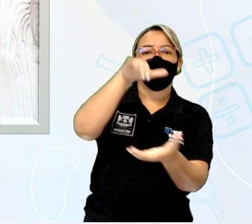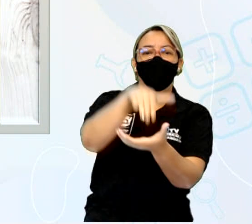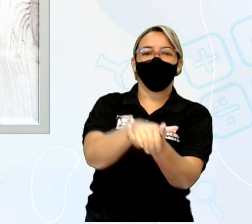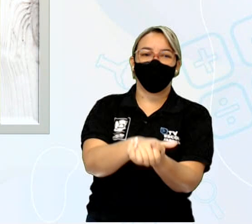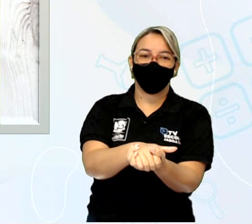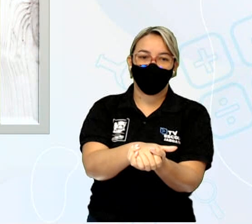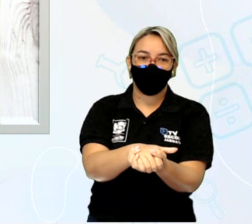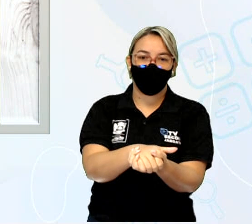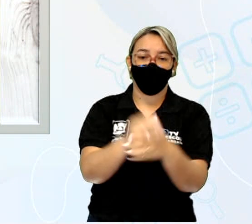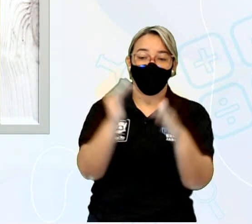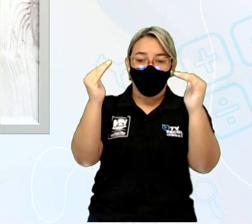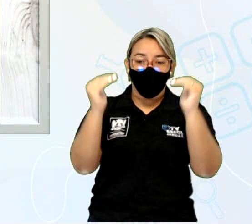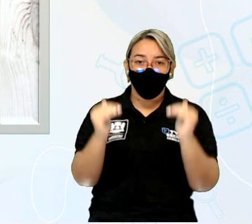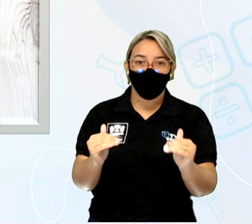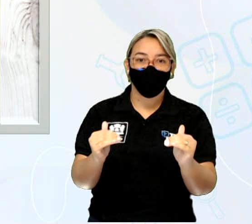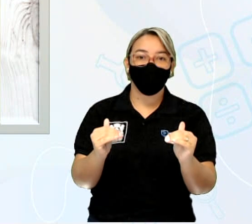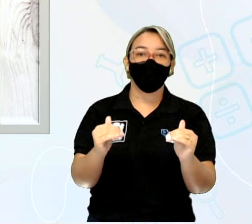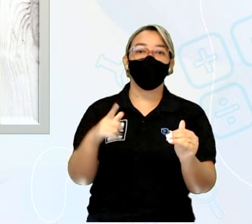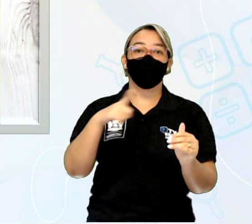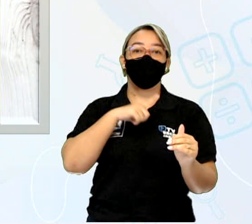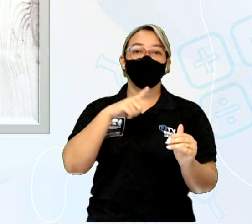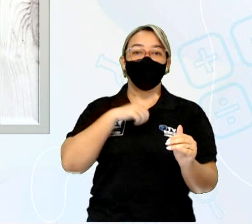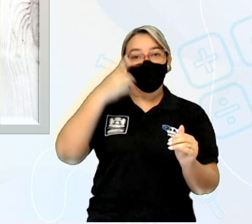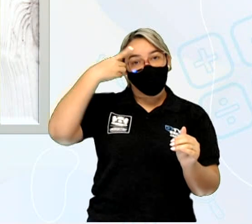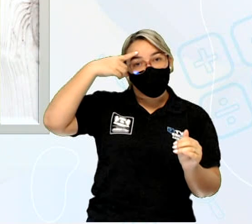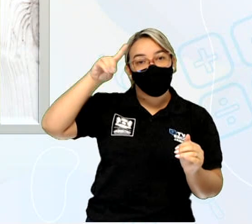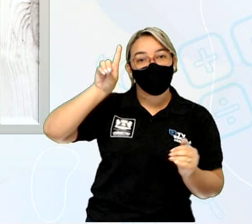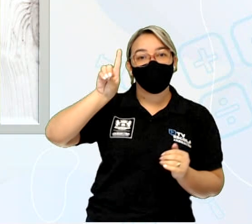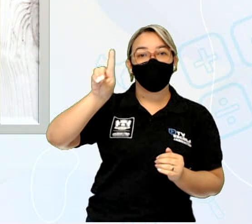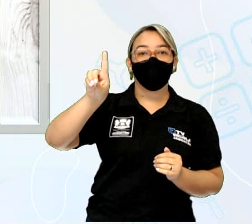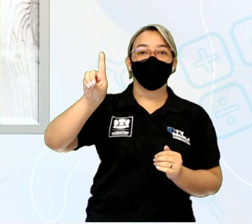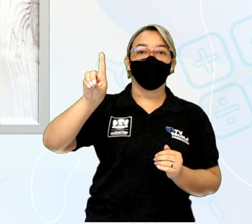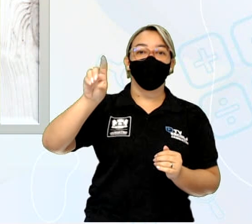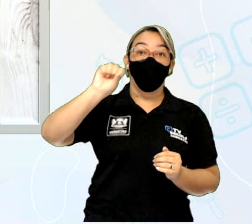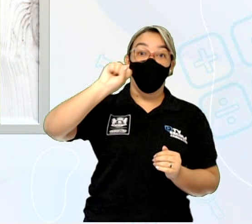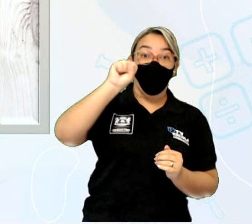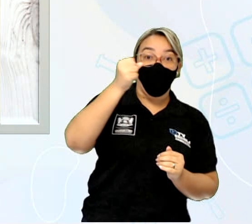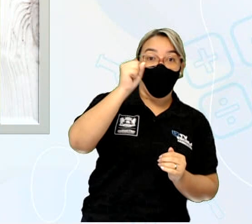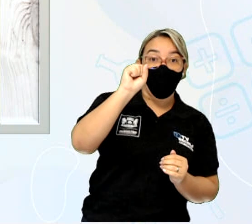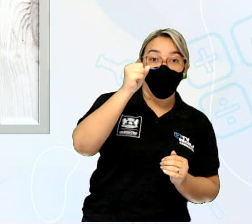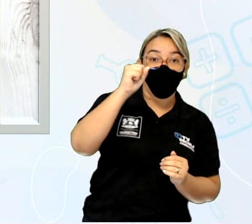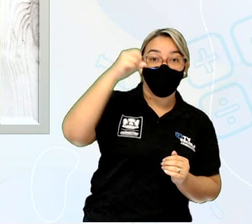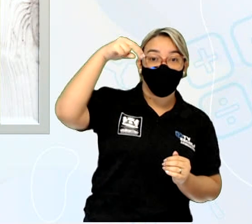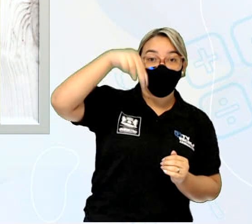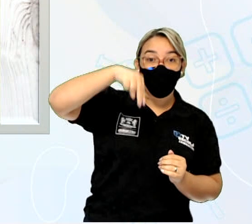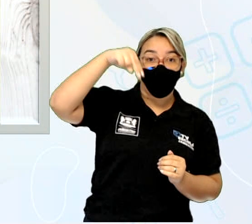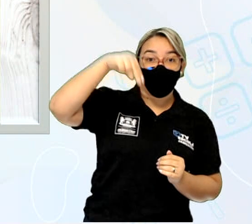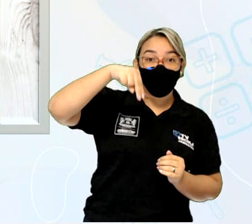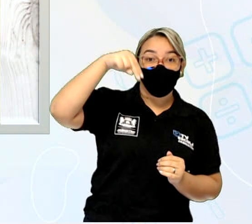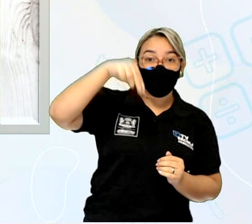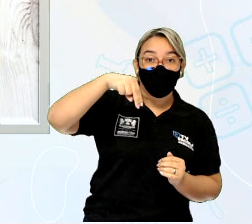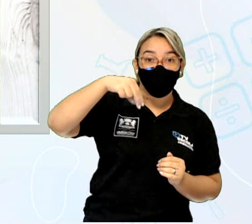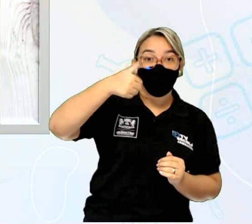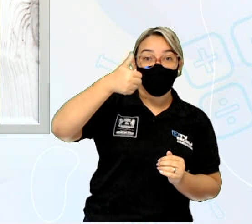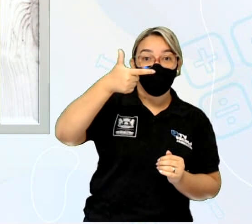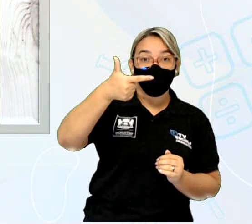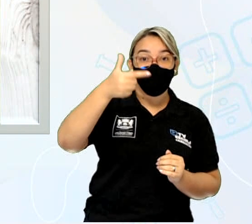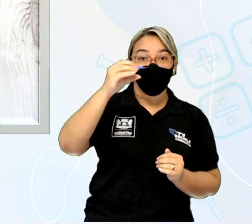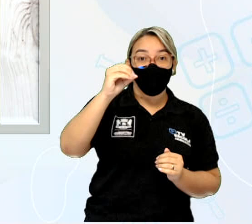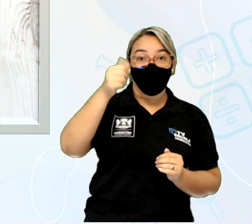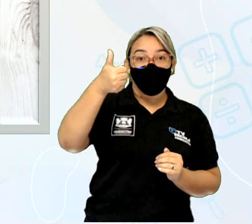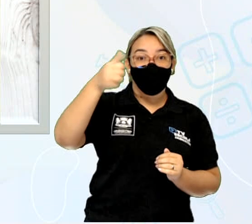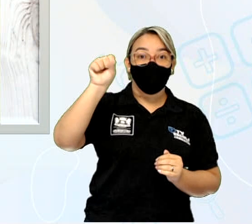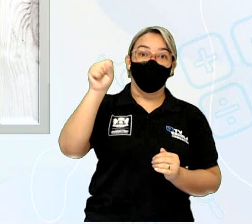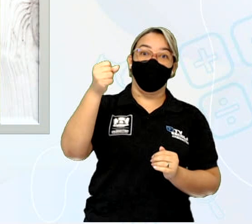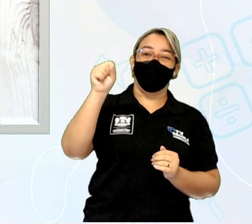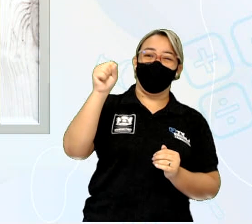Logo abaixo, vem a data. 8 de novembro de 2018. Ih, já